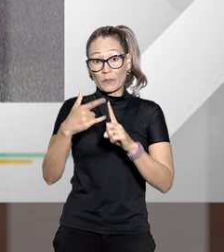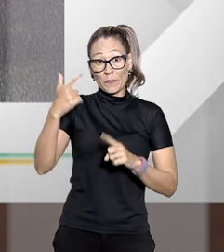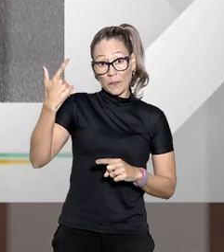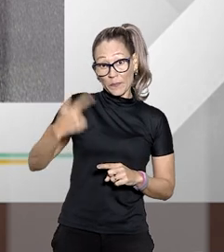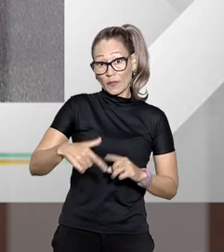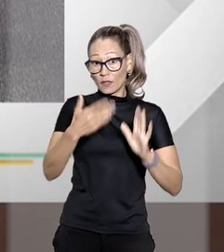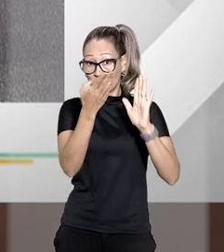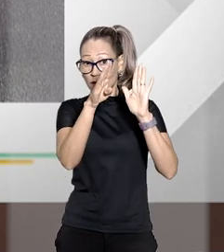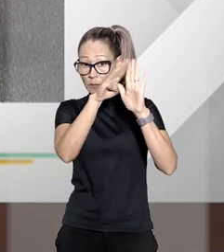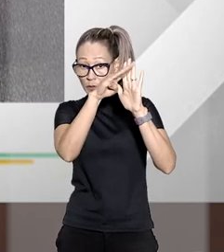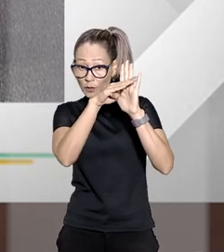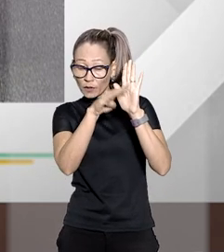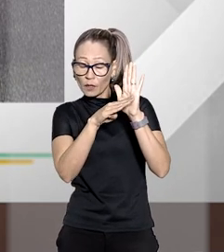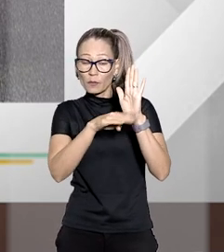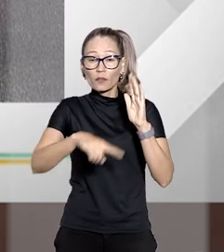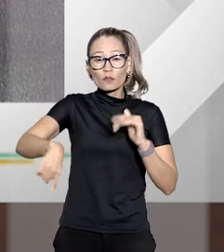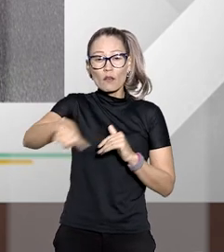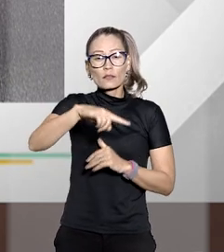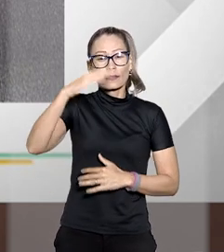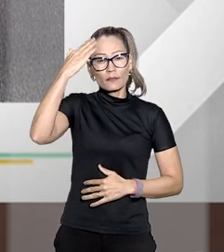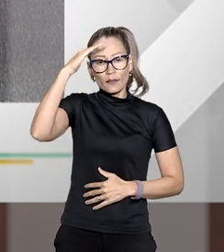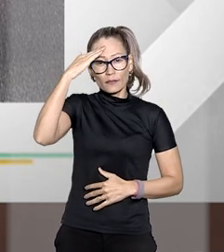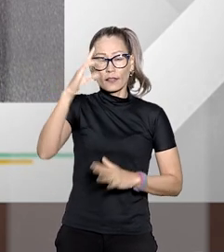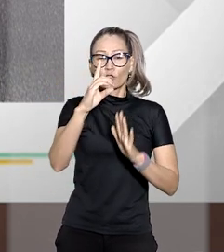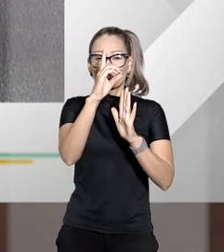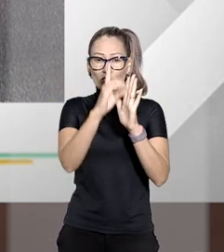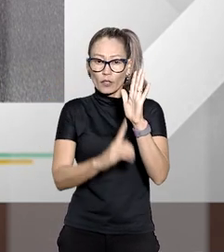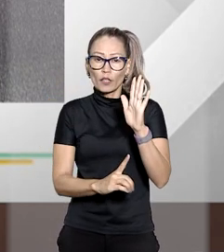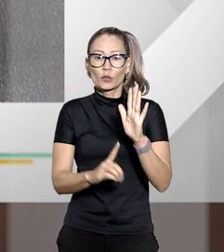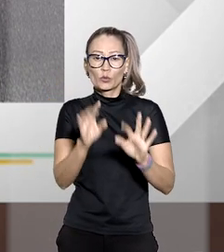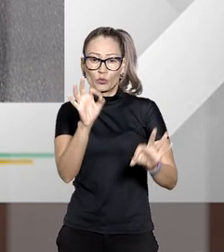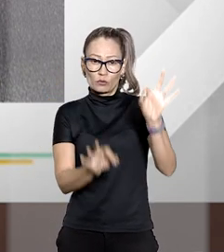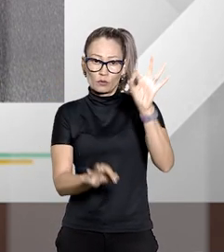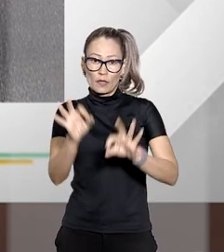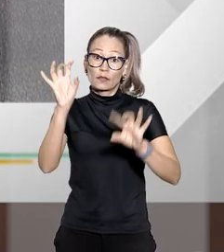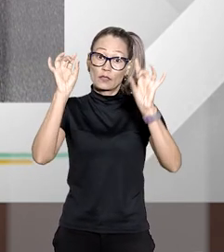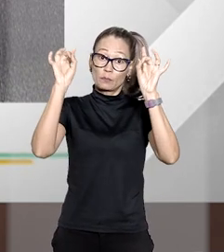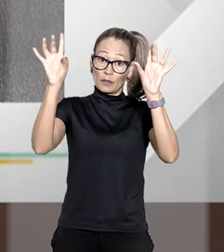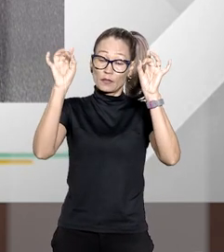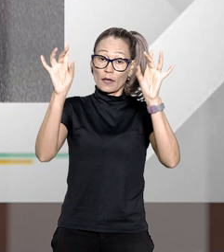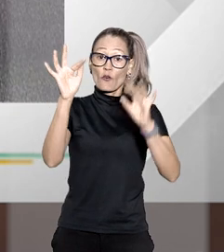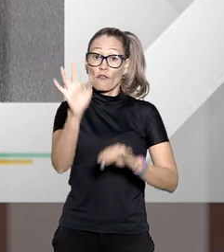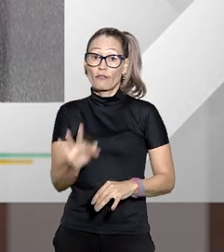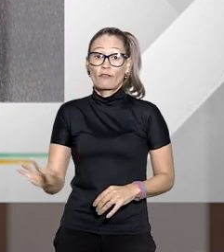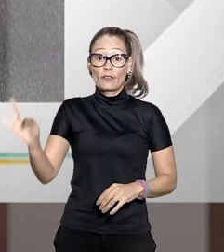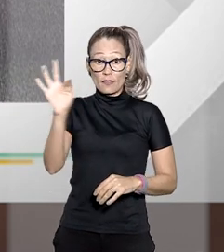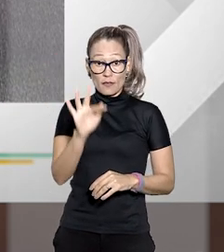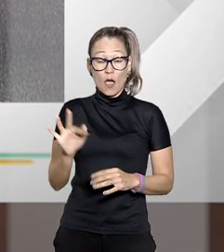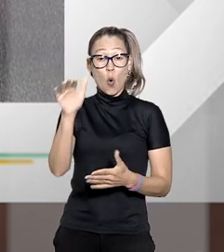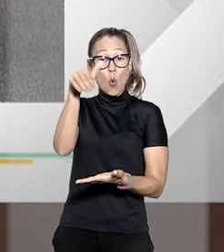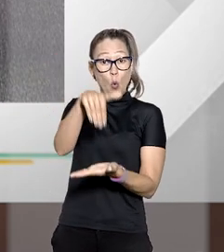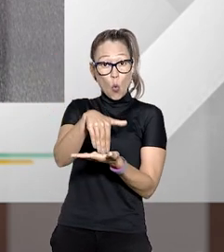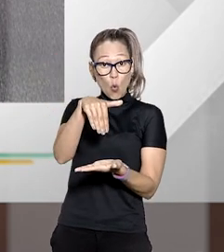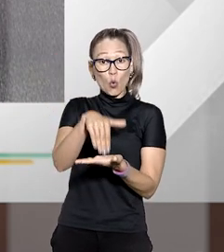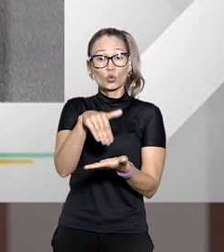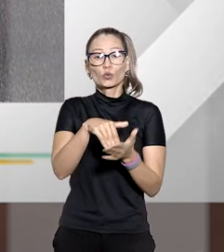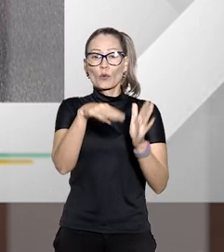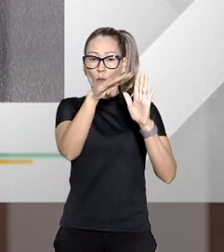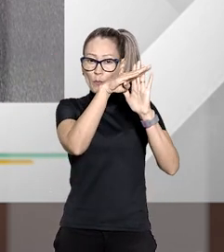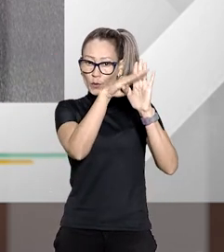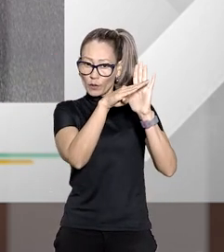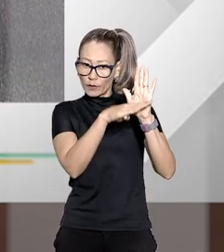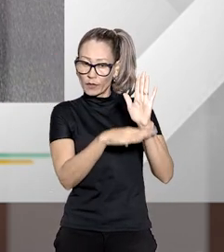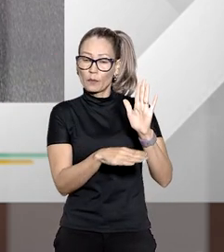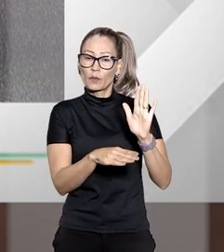no próximo programa a gente vai entender direito sobre juizados especiais federais que é o último programa da